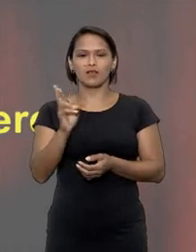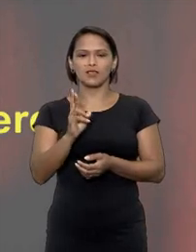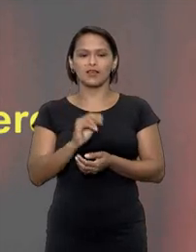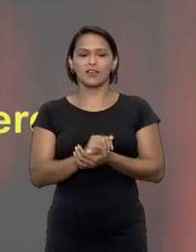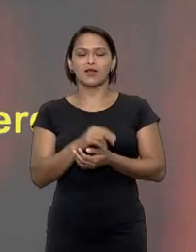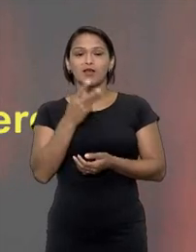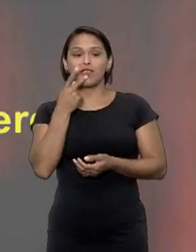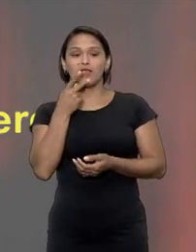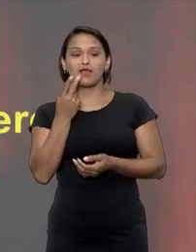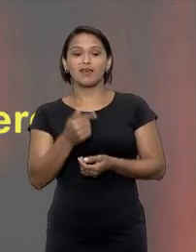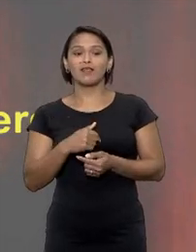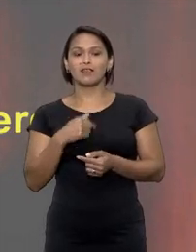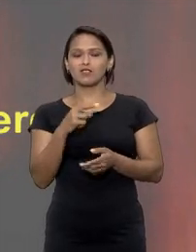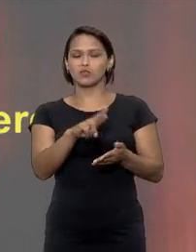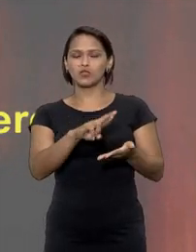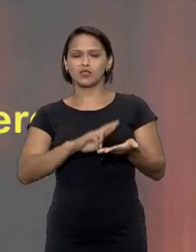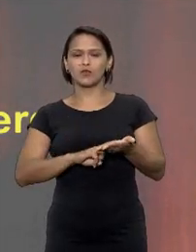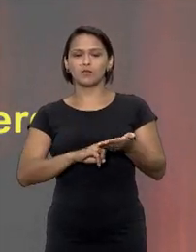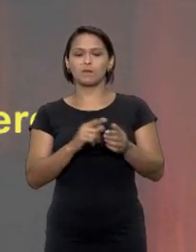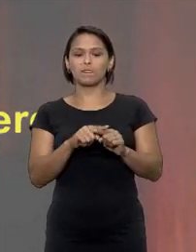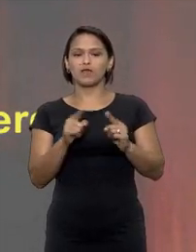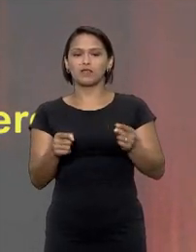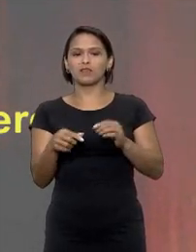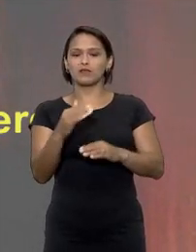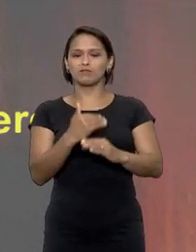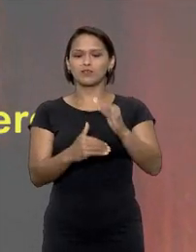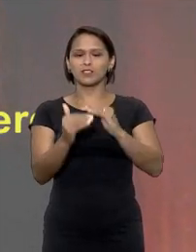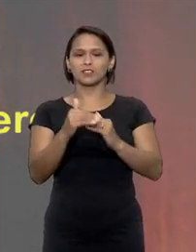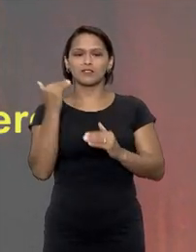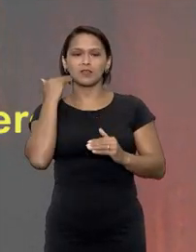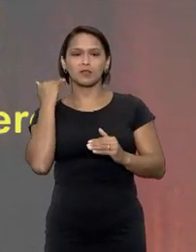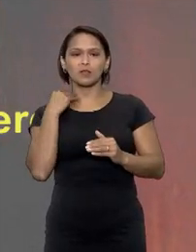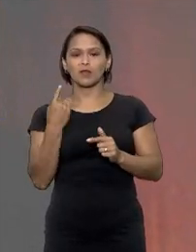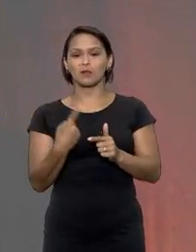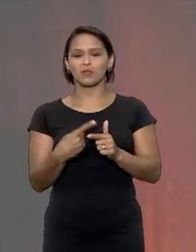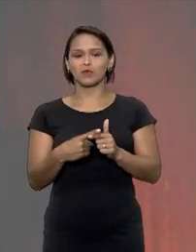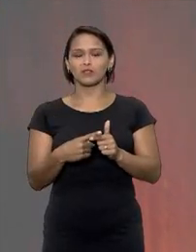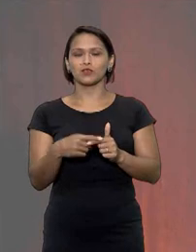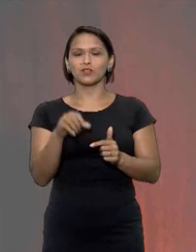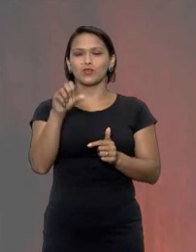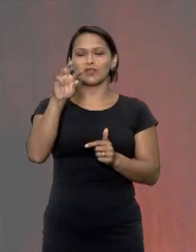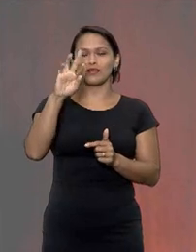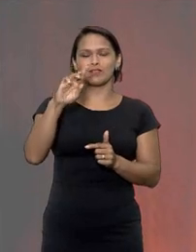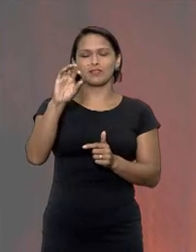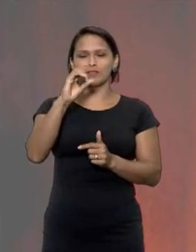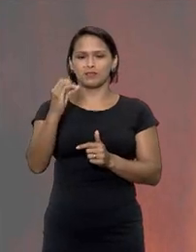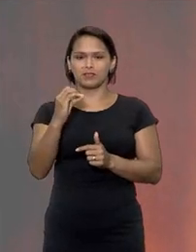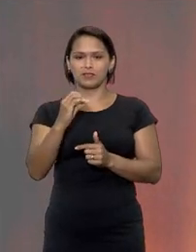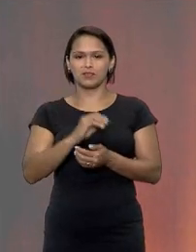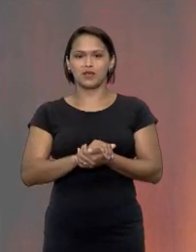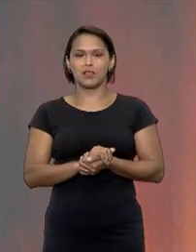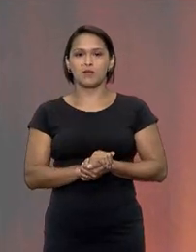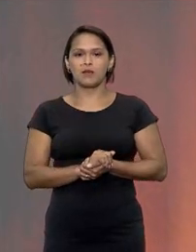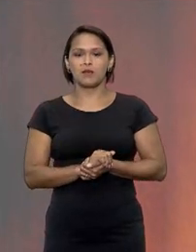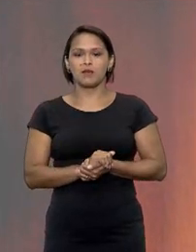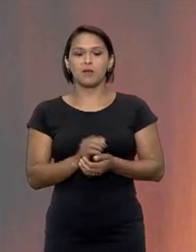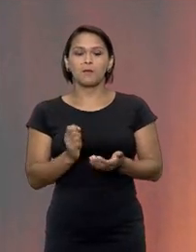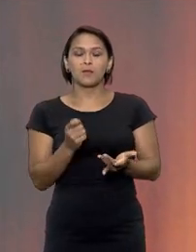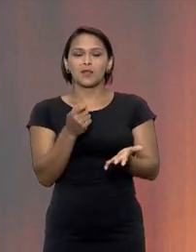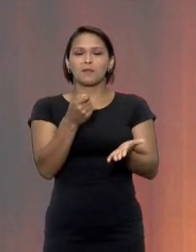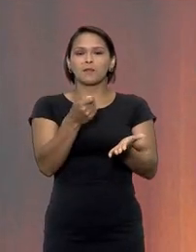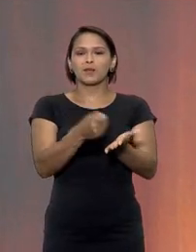E aí ele falou bem assim, então, transfere para mim porque eu já estou na Receita Federal para